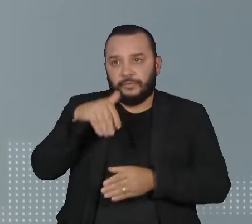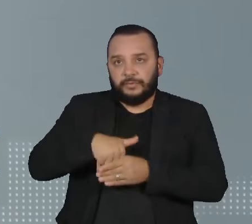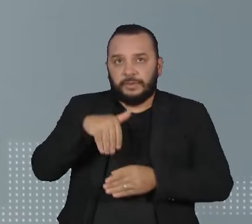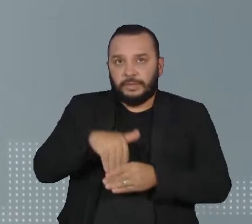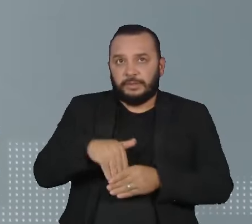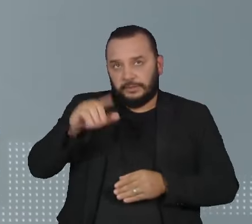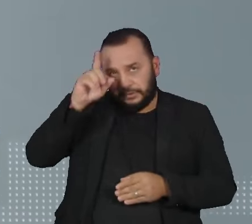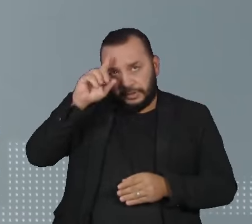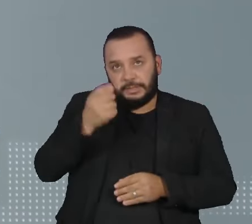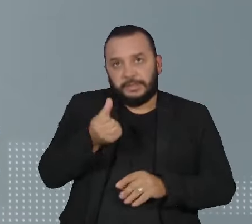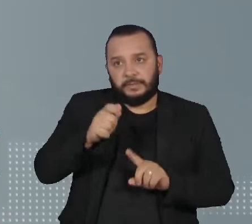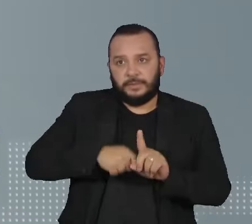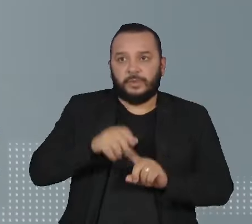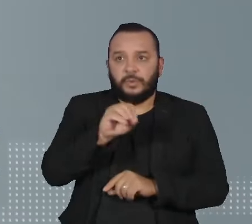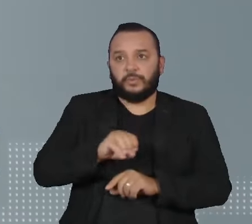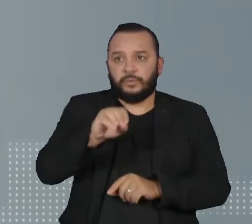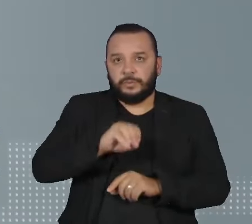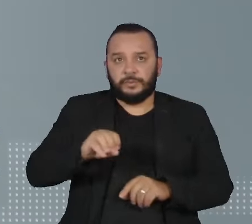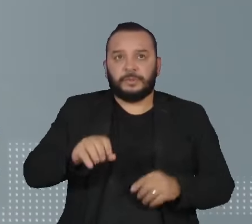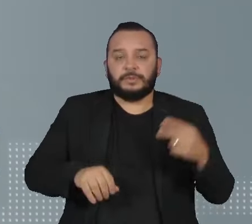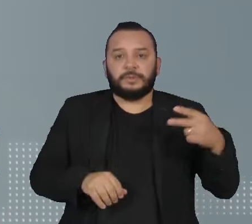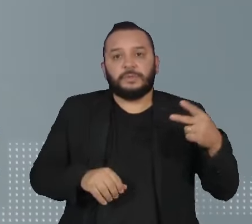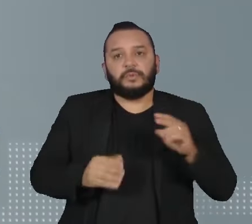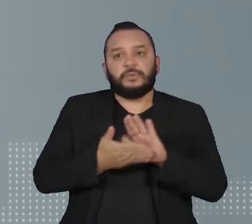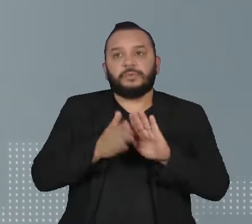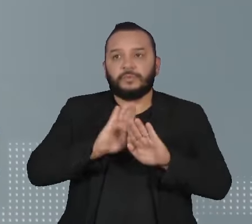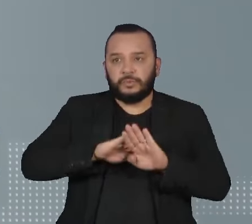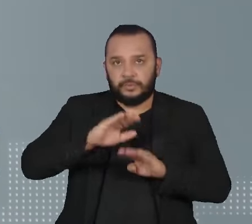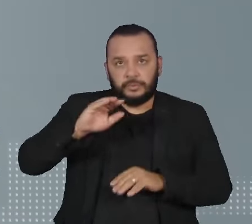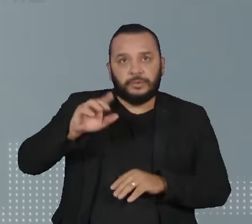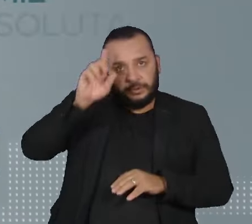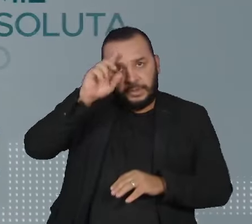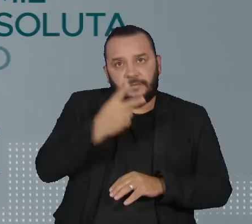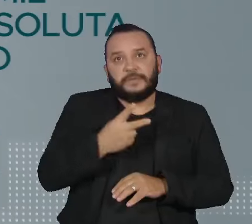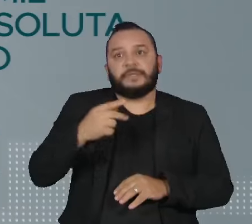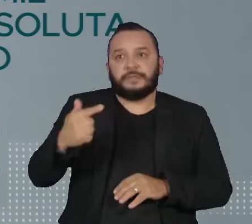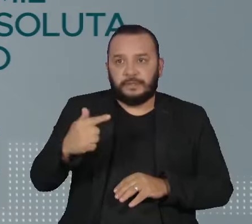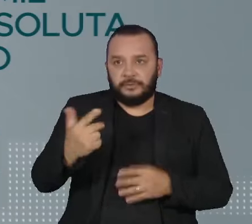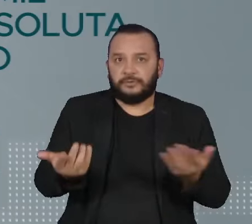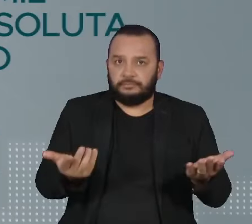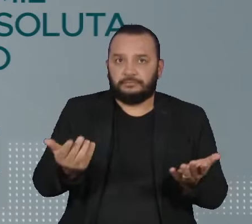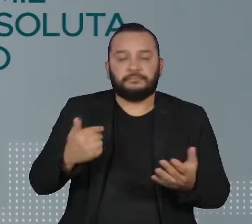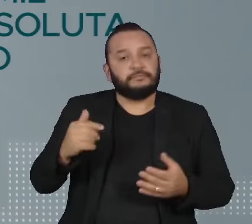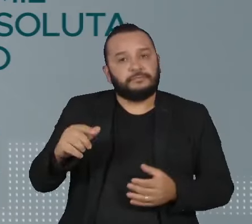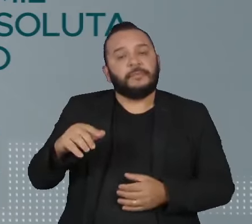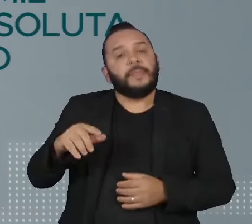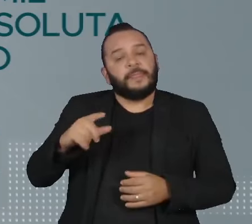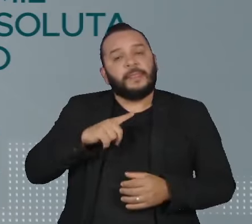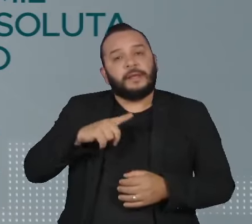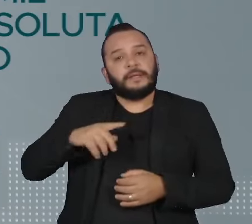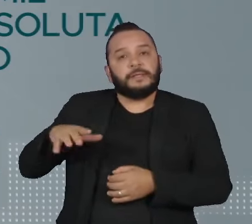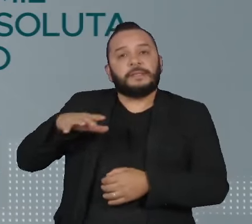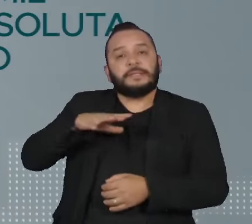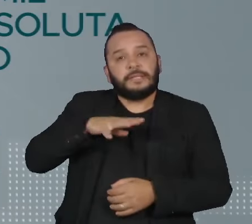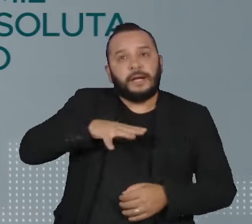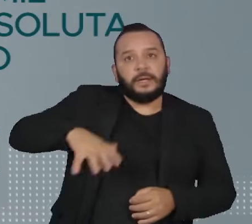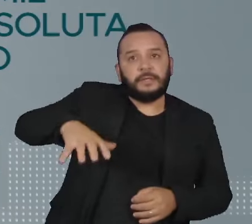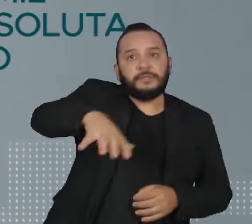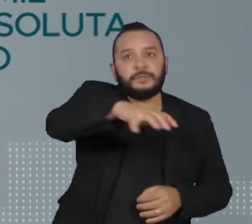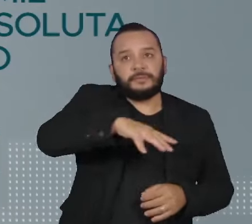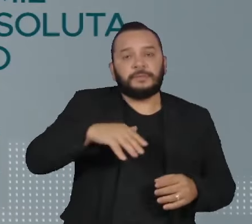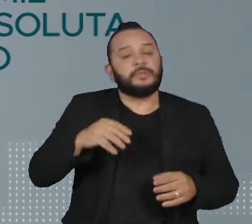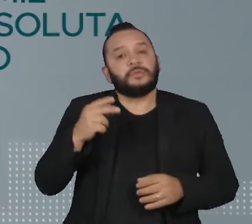6 de outubro. O segundo turno será no dia 27, nas cidades com mais de 200 mil eleitores,